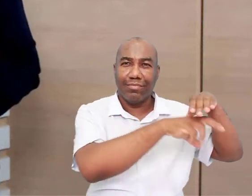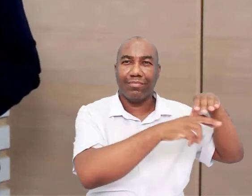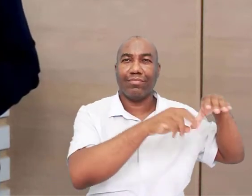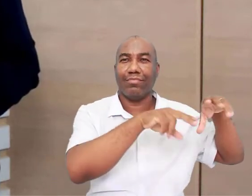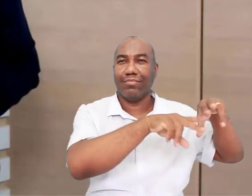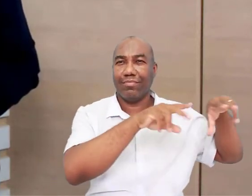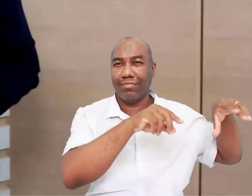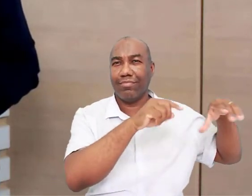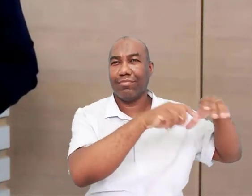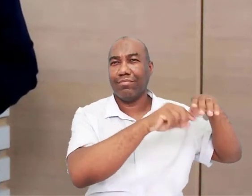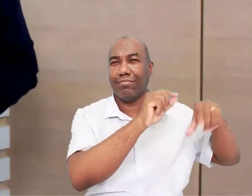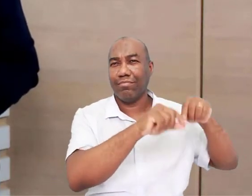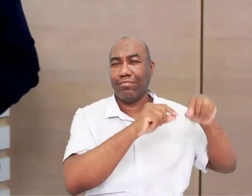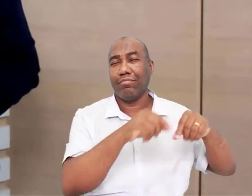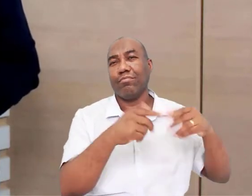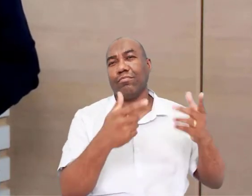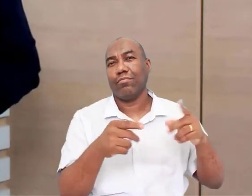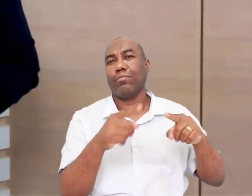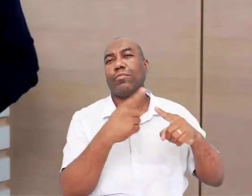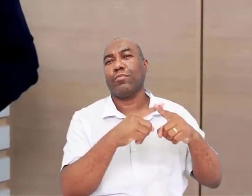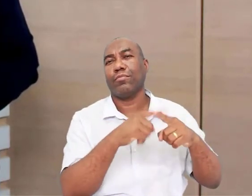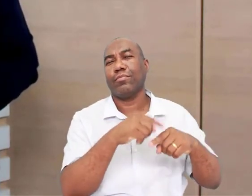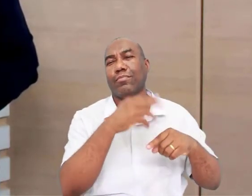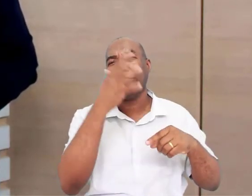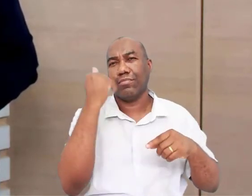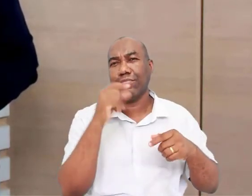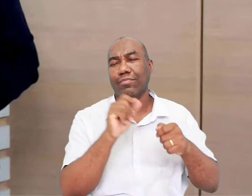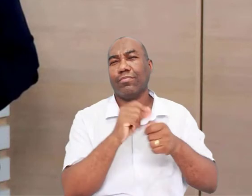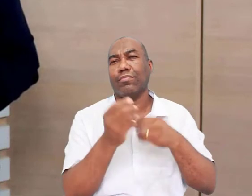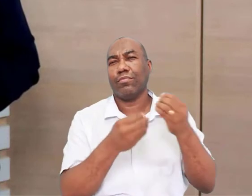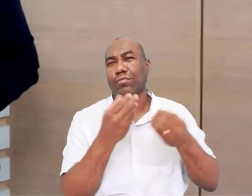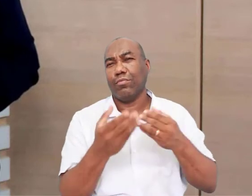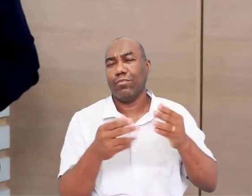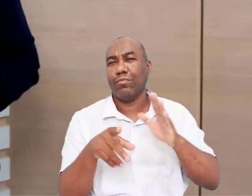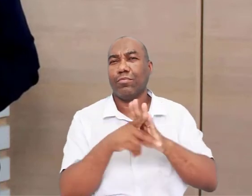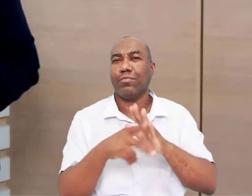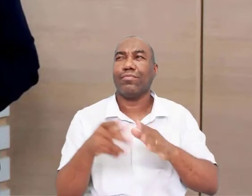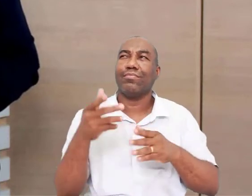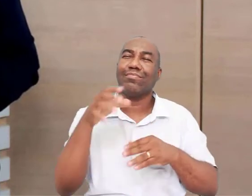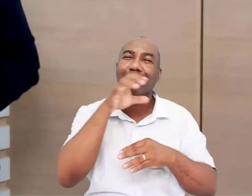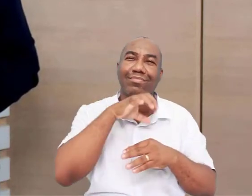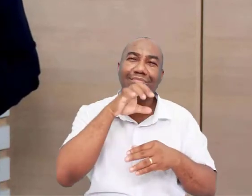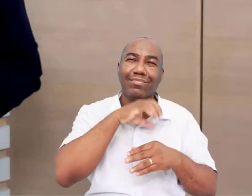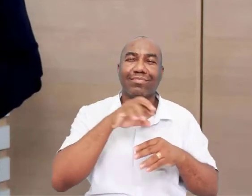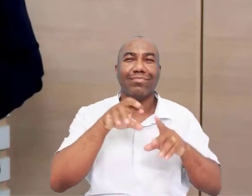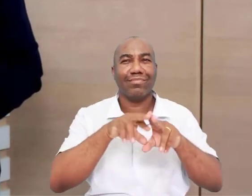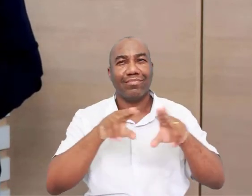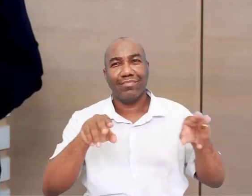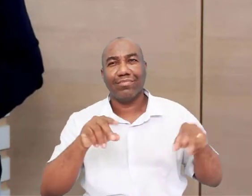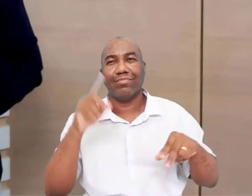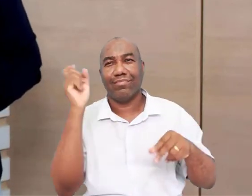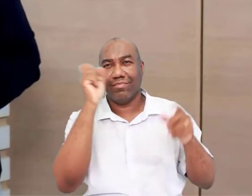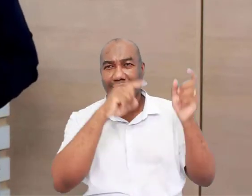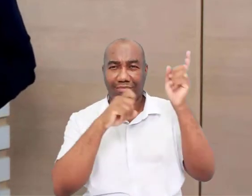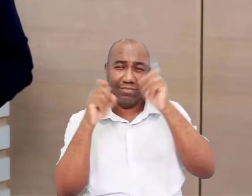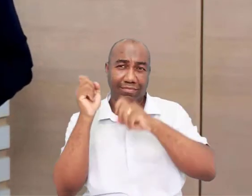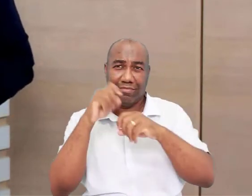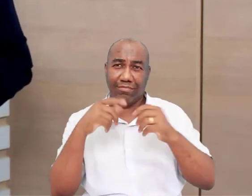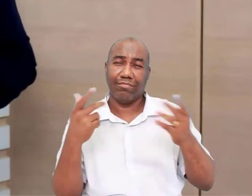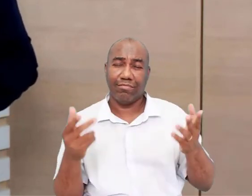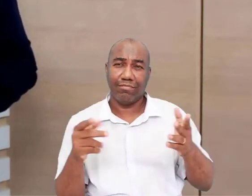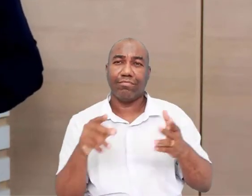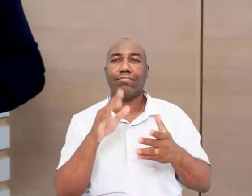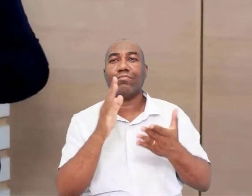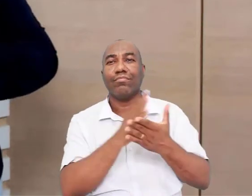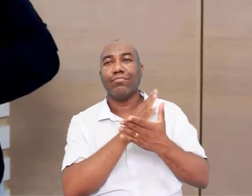Não habitavam porque as cavernas, elas eram locais de animais peçonhentos, né? Então, é certo que